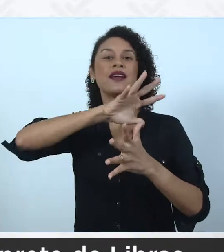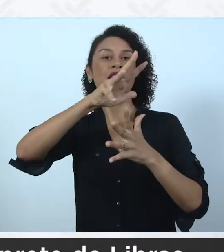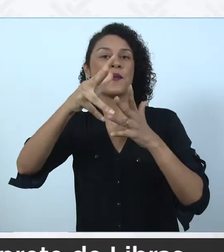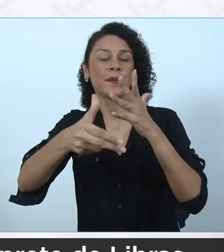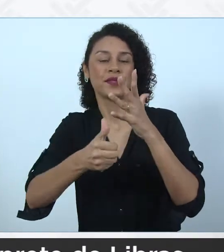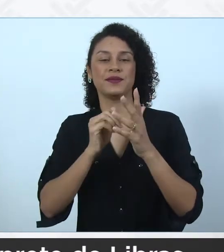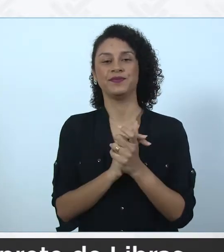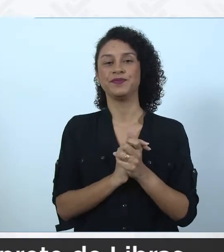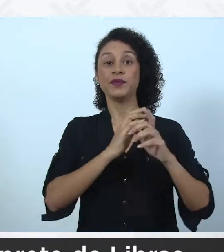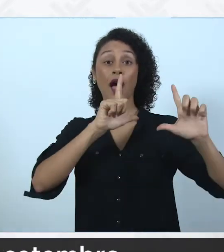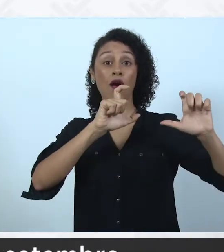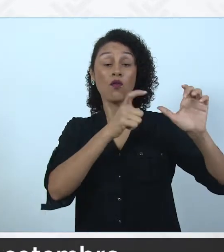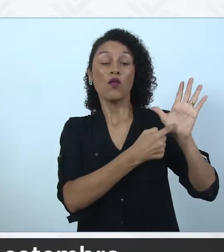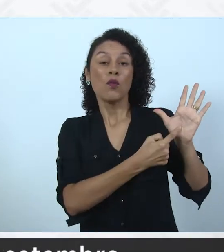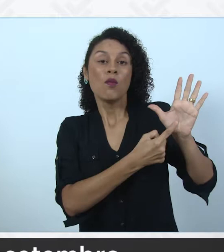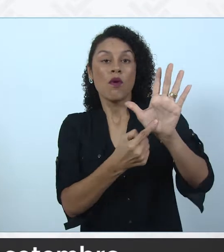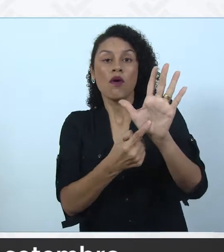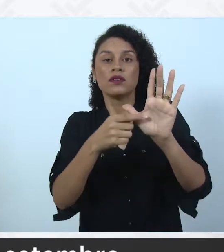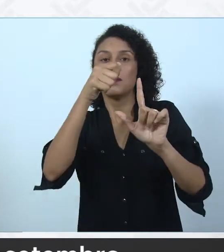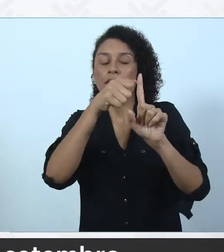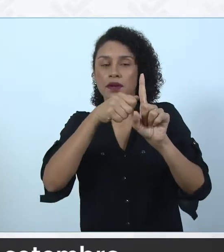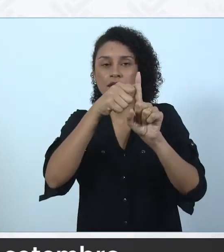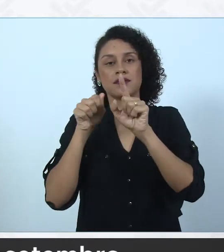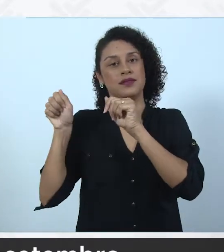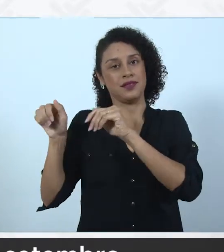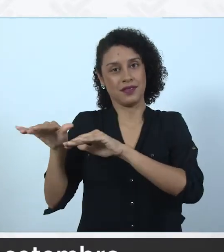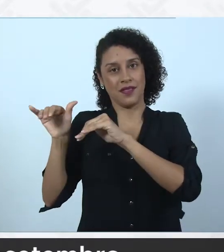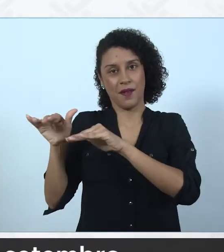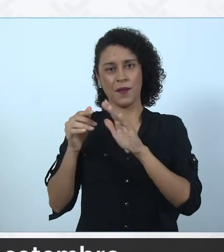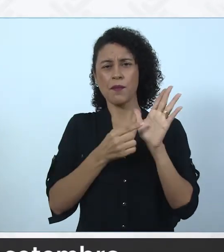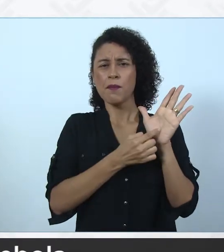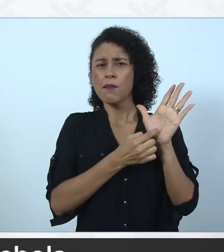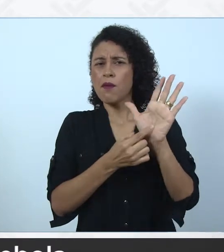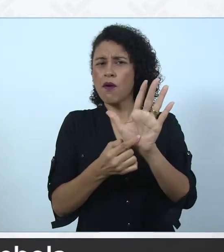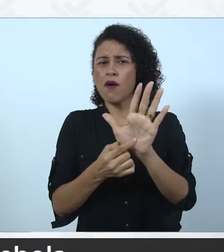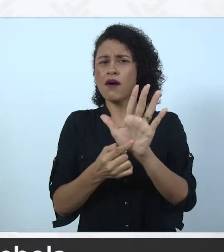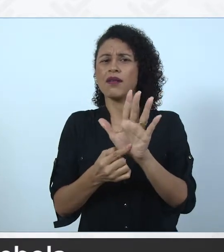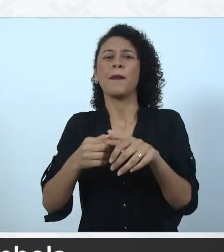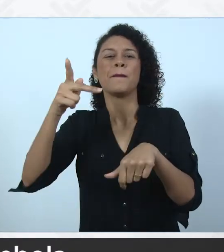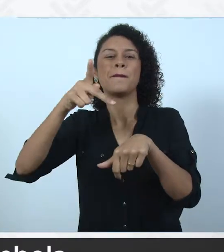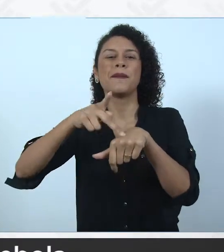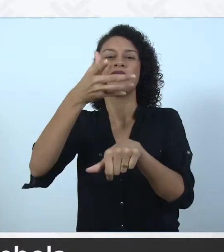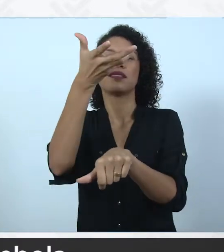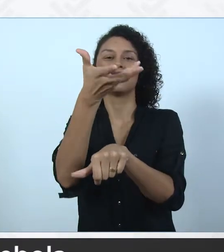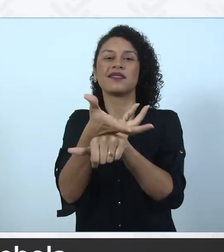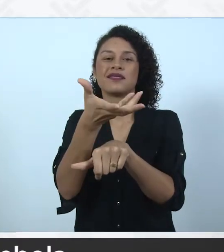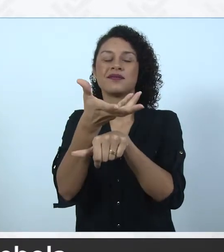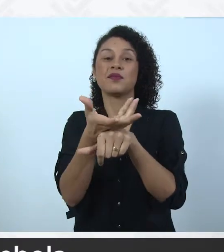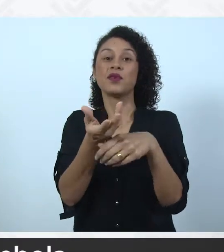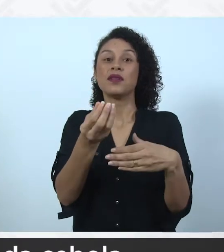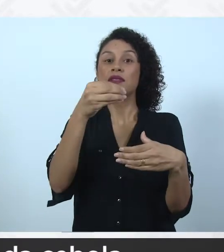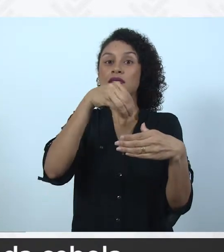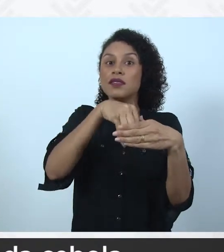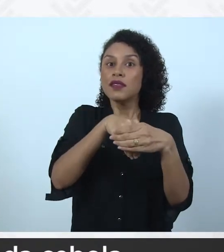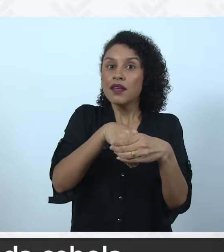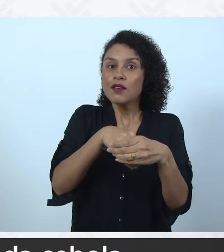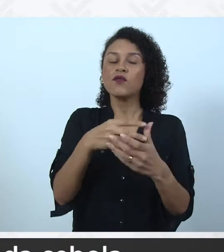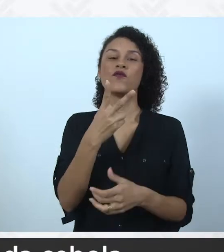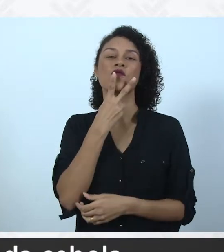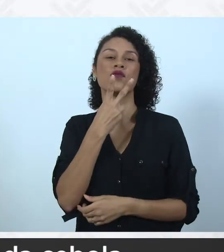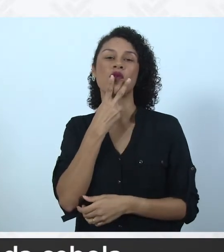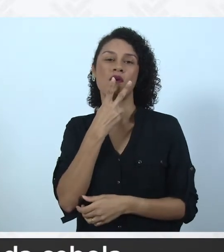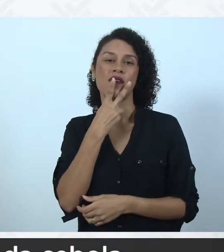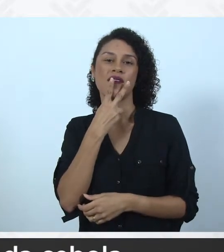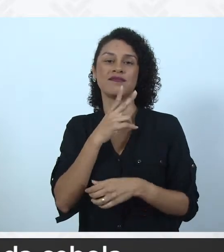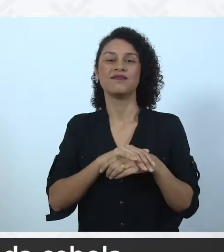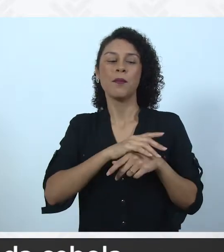Intérprete de Libras. A foto que ilustra o mês de setembro mostra a Pedra da Cebola situada